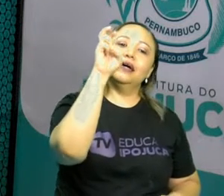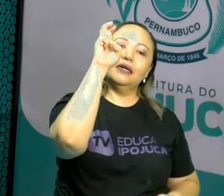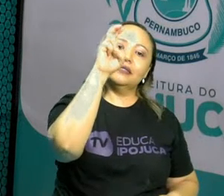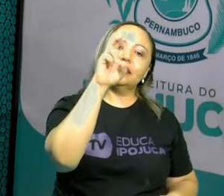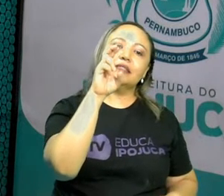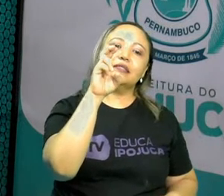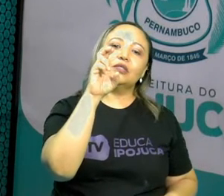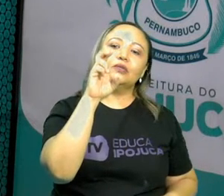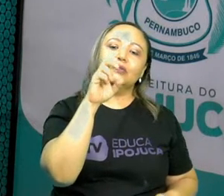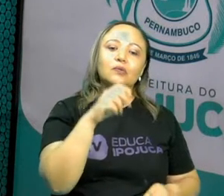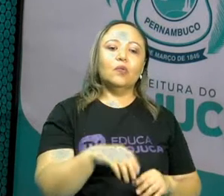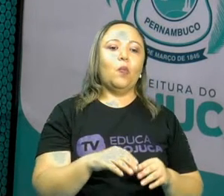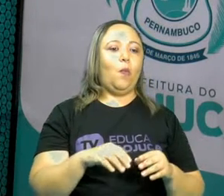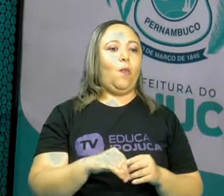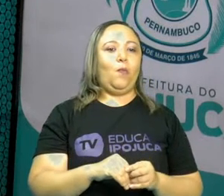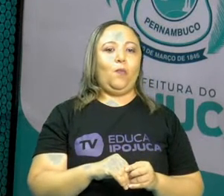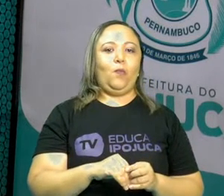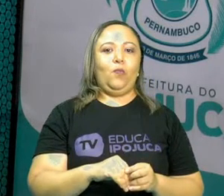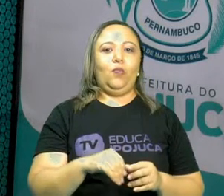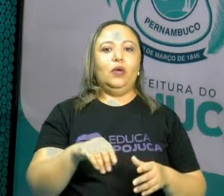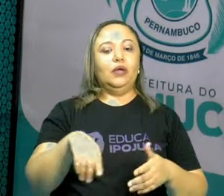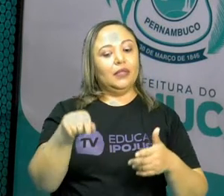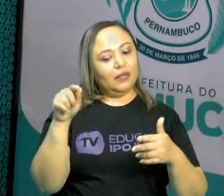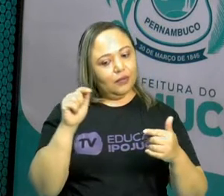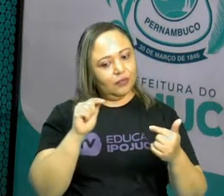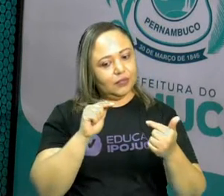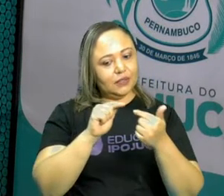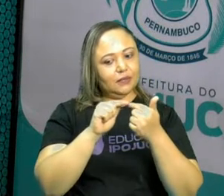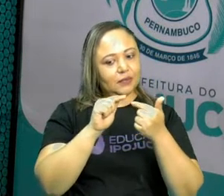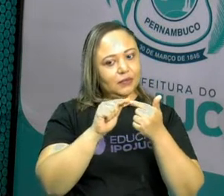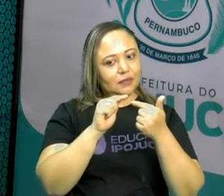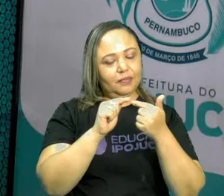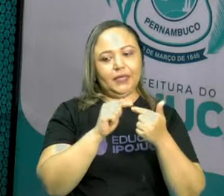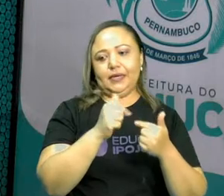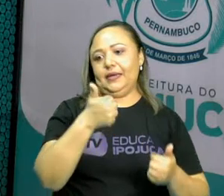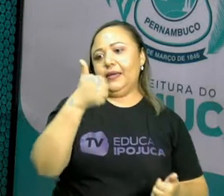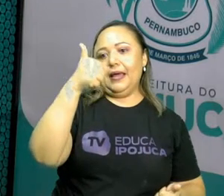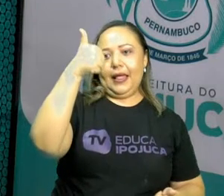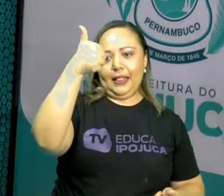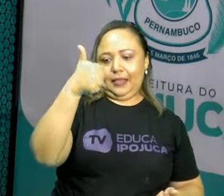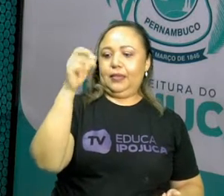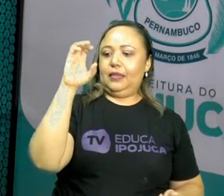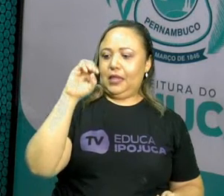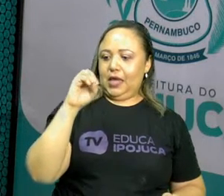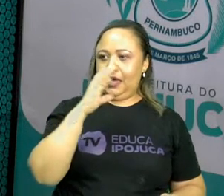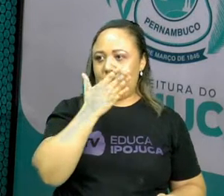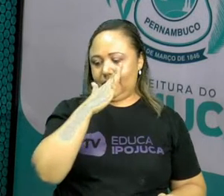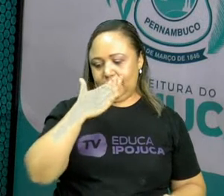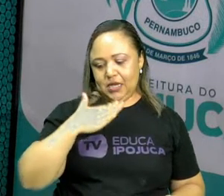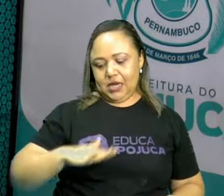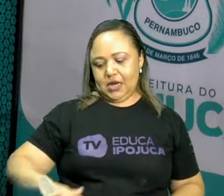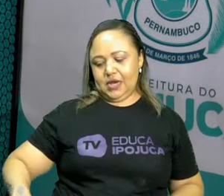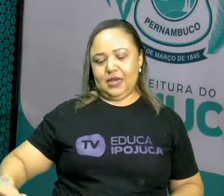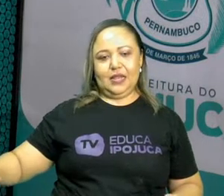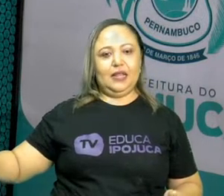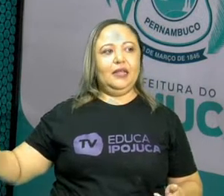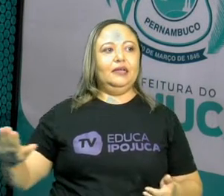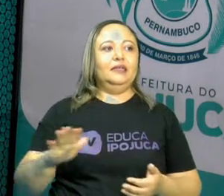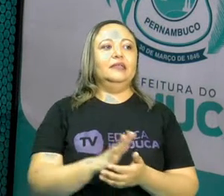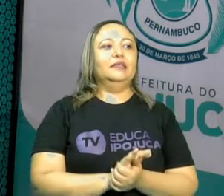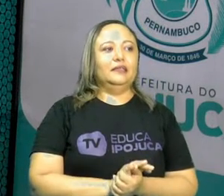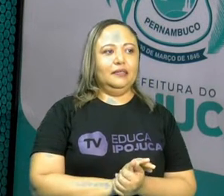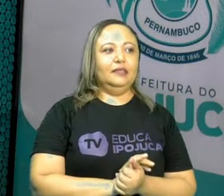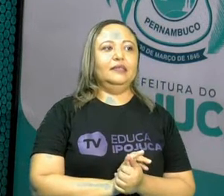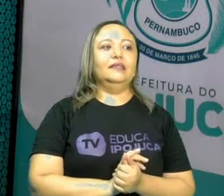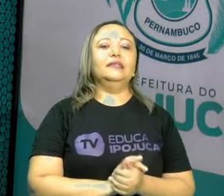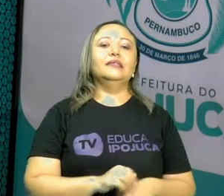bolas de gude vão contemplar o total de 10 crianças. Percebam que tem uma diferença aí bem sutil da anterior.